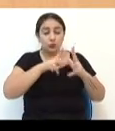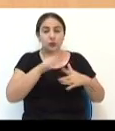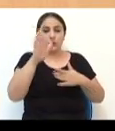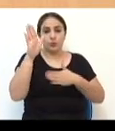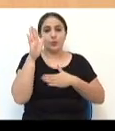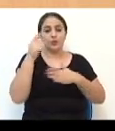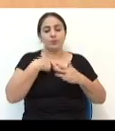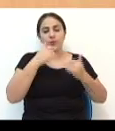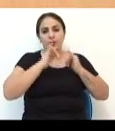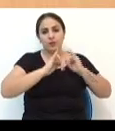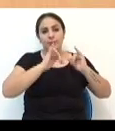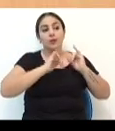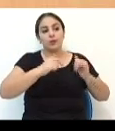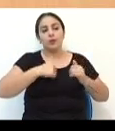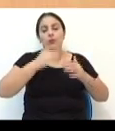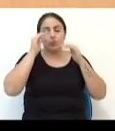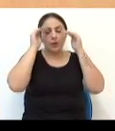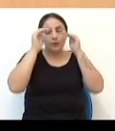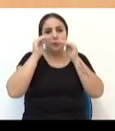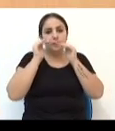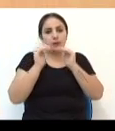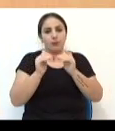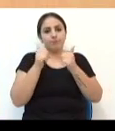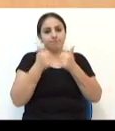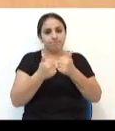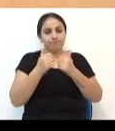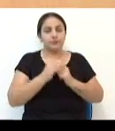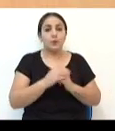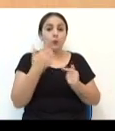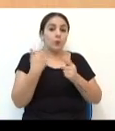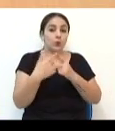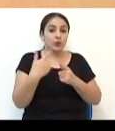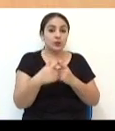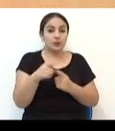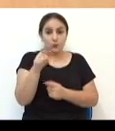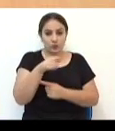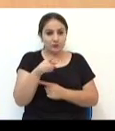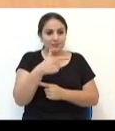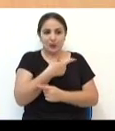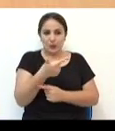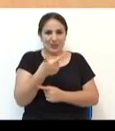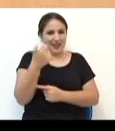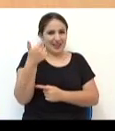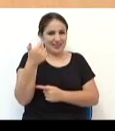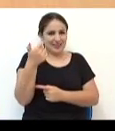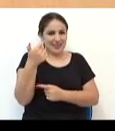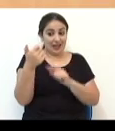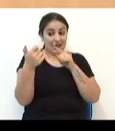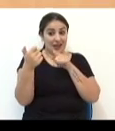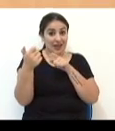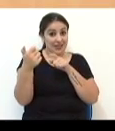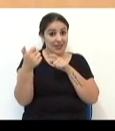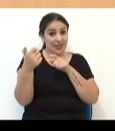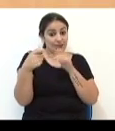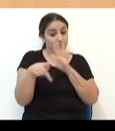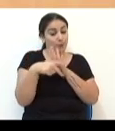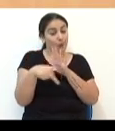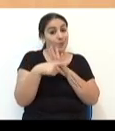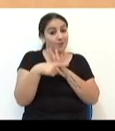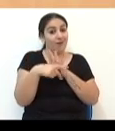prometi na minha campanha, eu quero ver se cumpro, porque você não tem a caneta, quem tem a caneta é o prefeito,